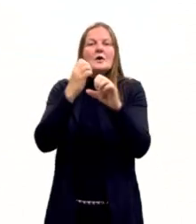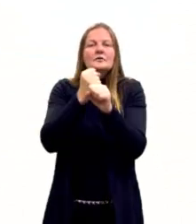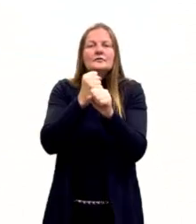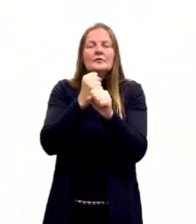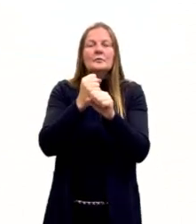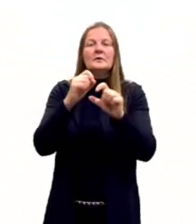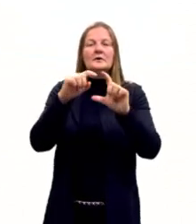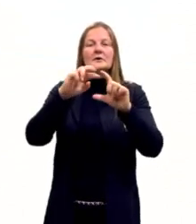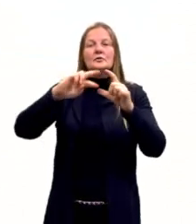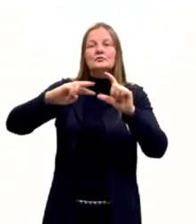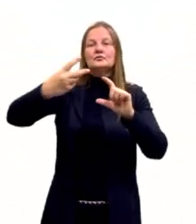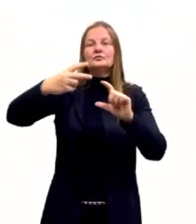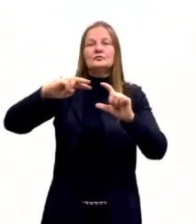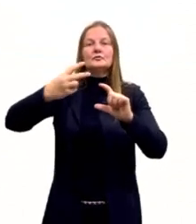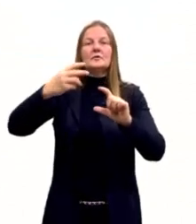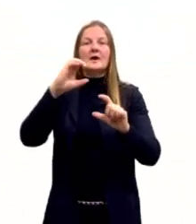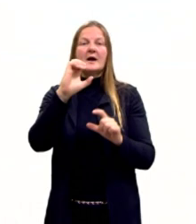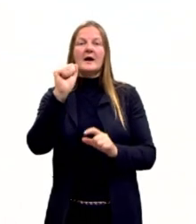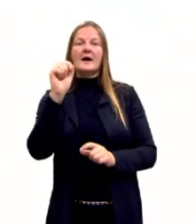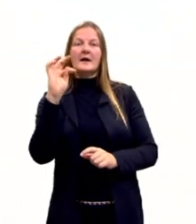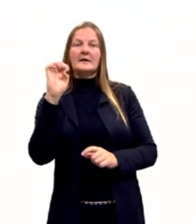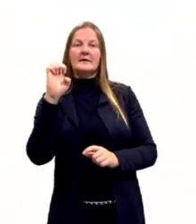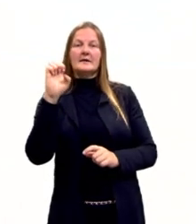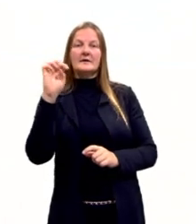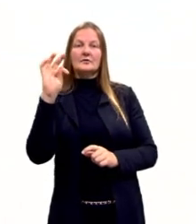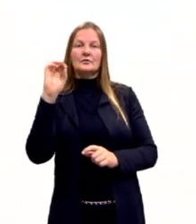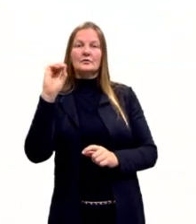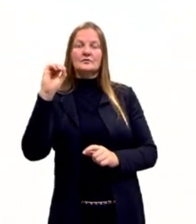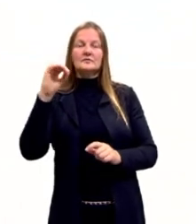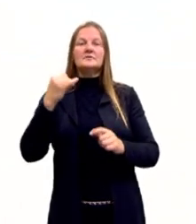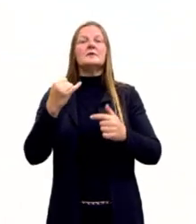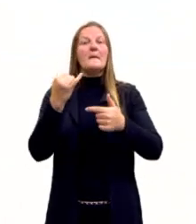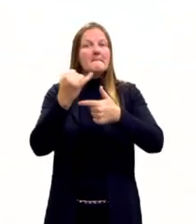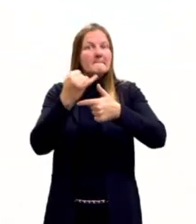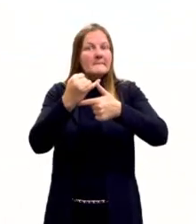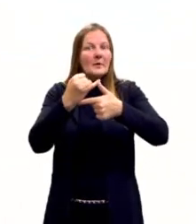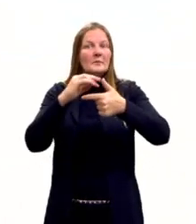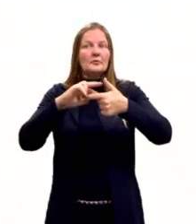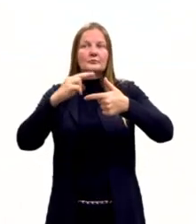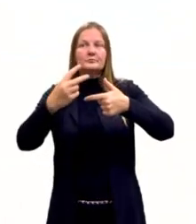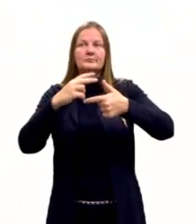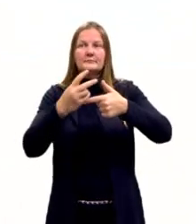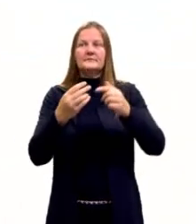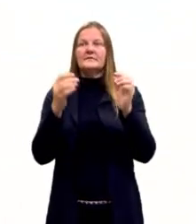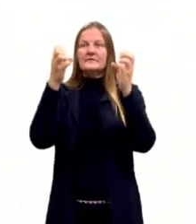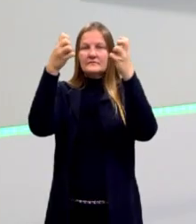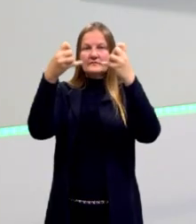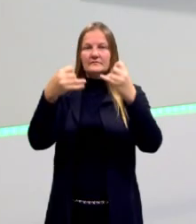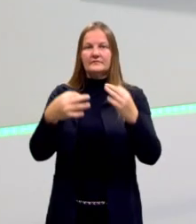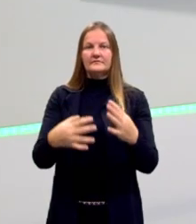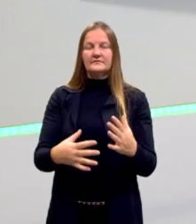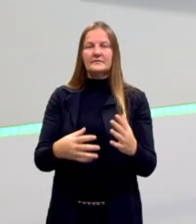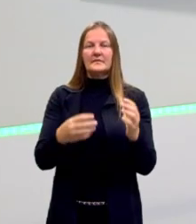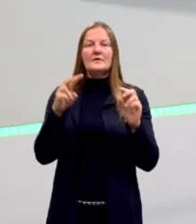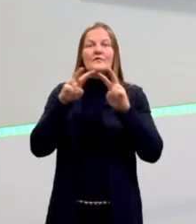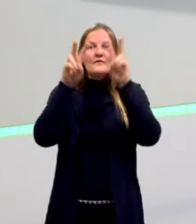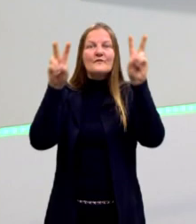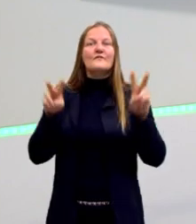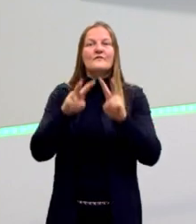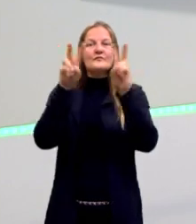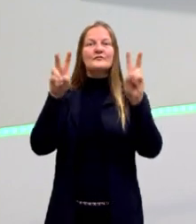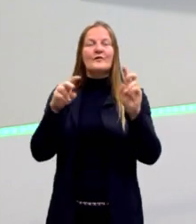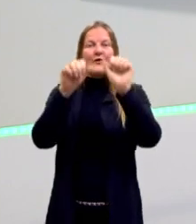corresponde ao quadrado de sua hipotenusa. Aqui nós podemos visualizar na